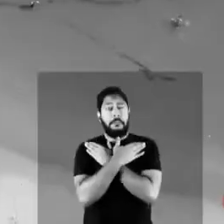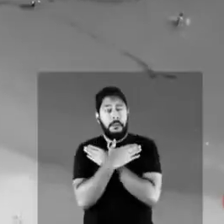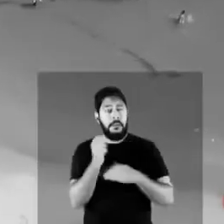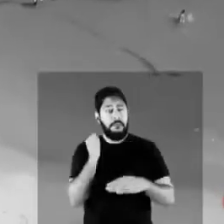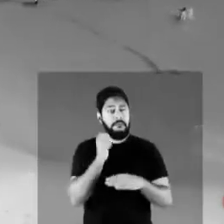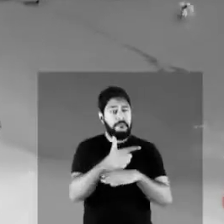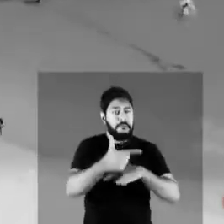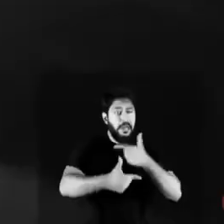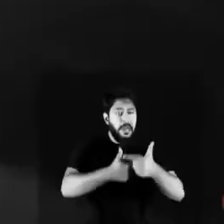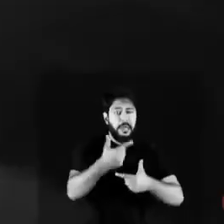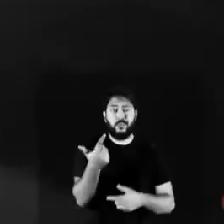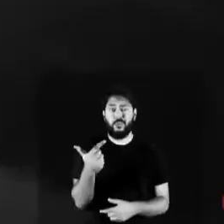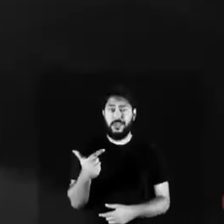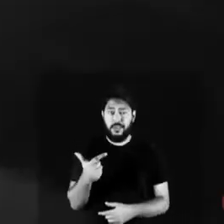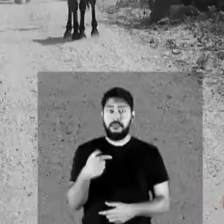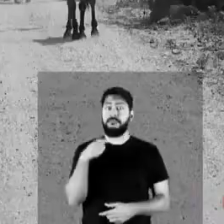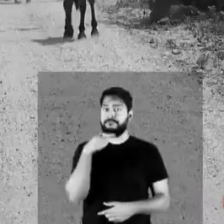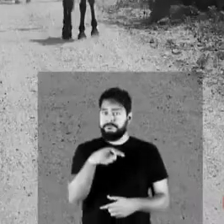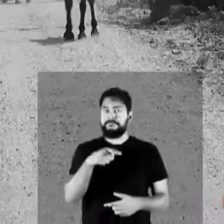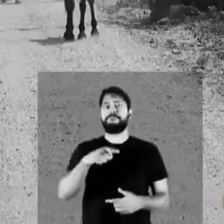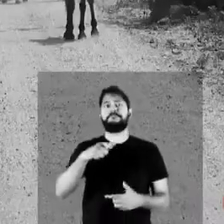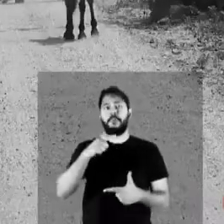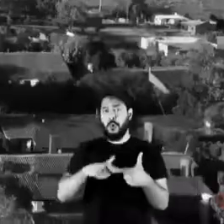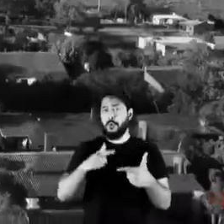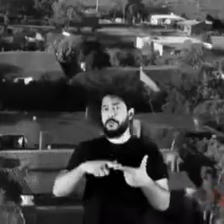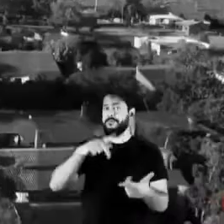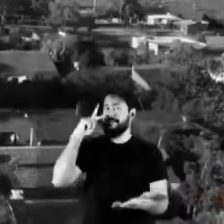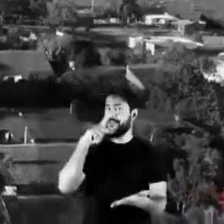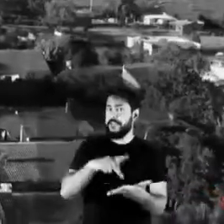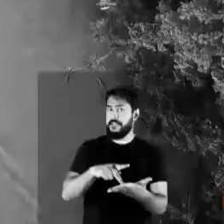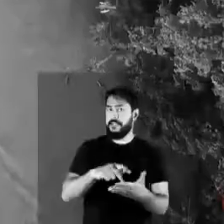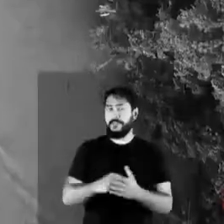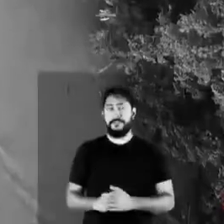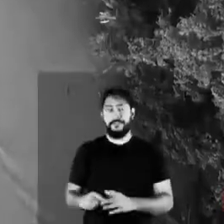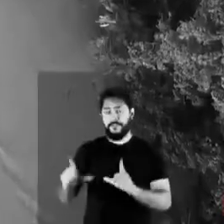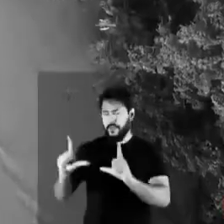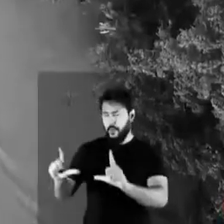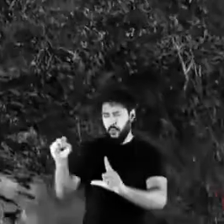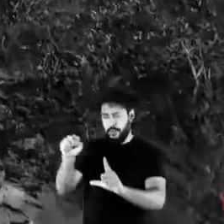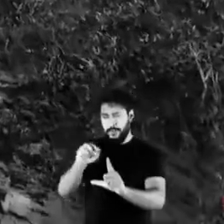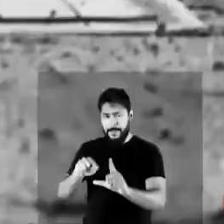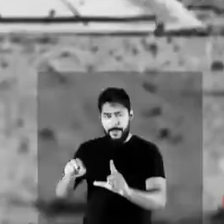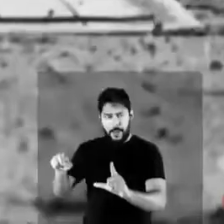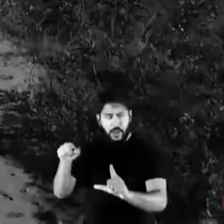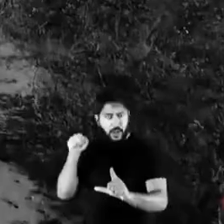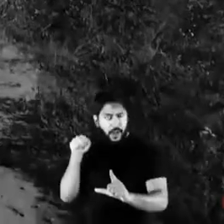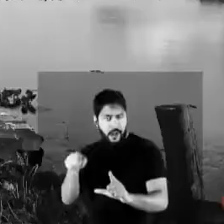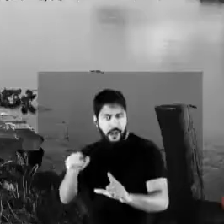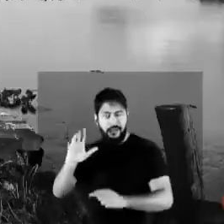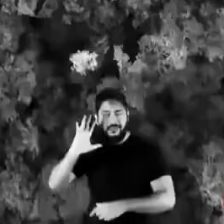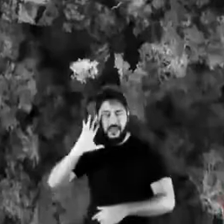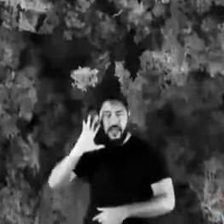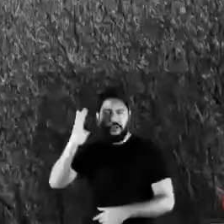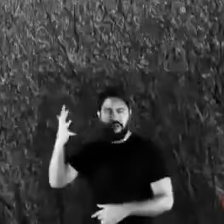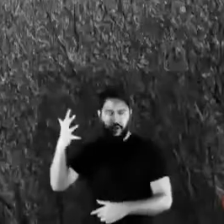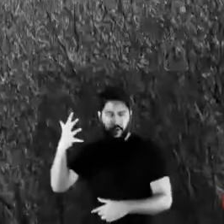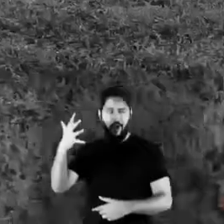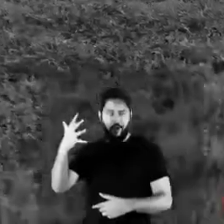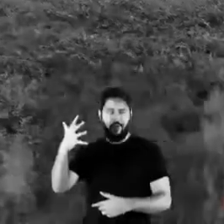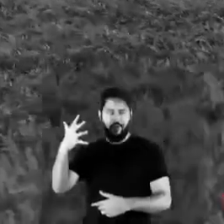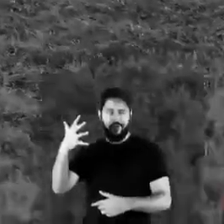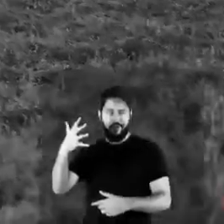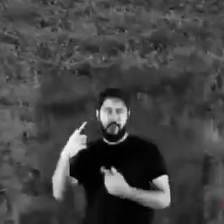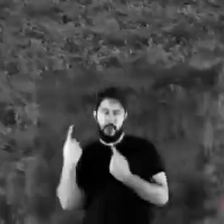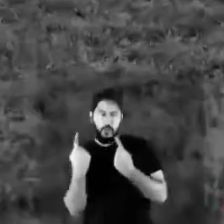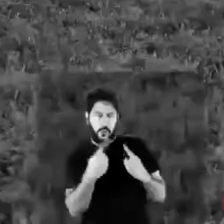.510.000 quilômetros quadrados e só 1.563.000